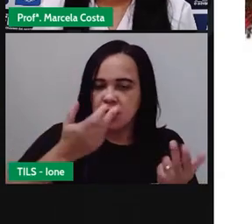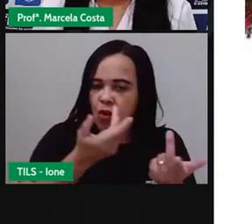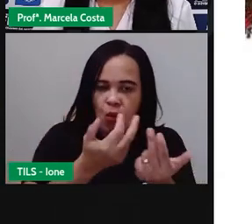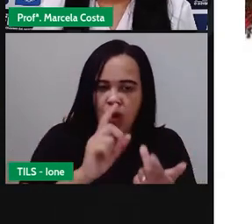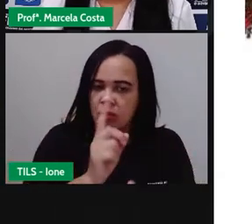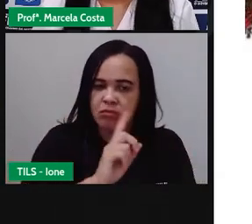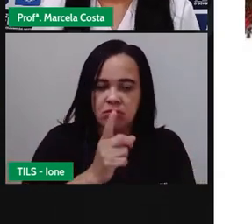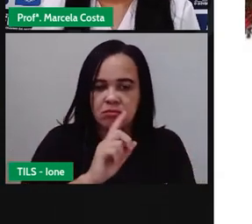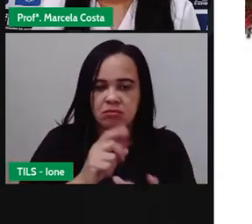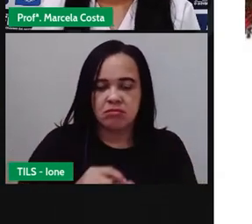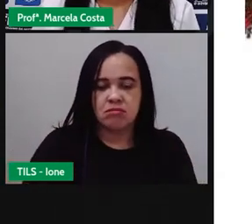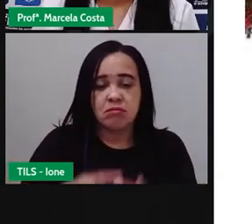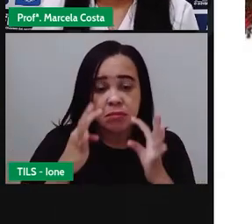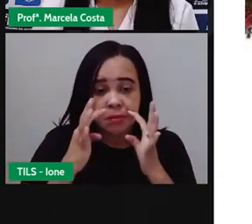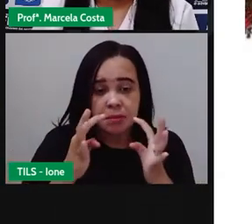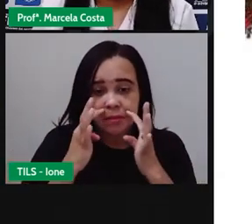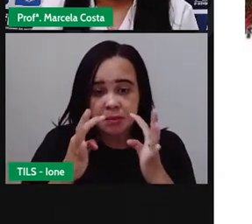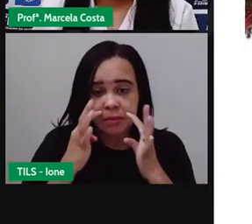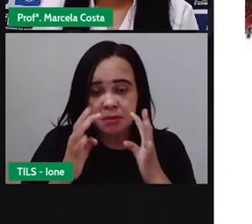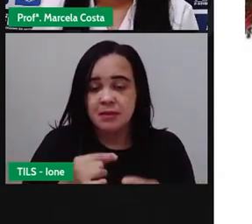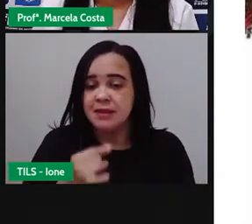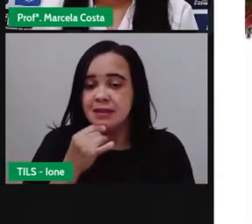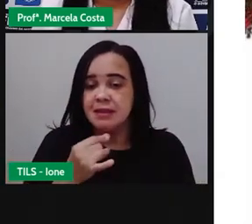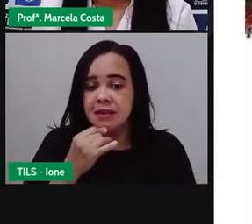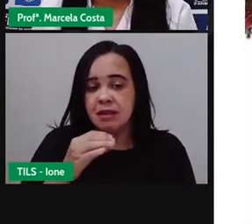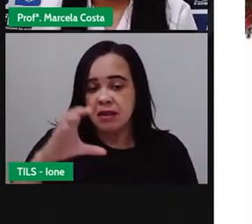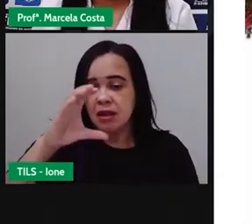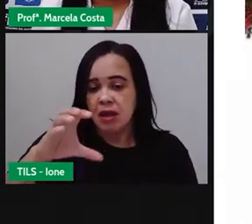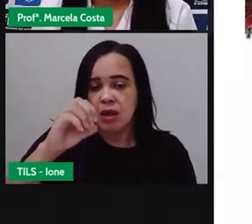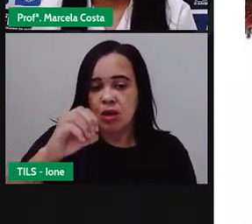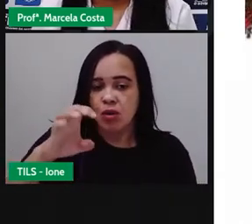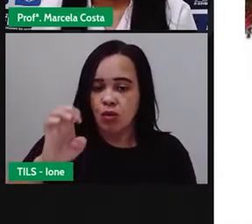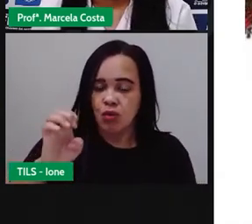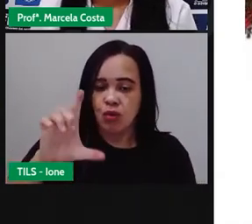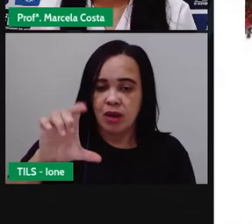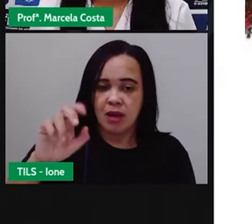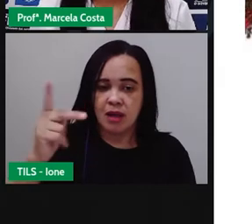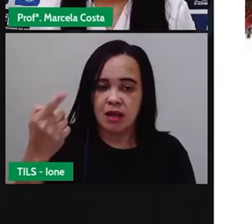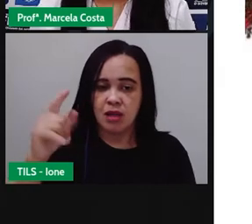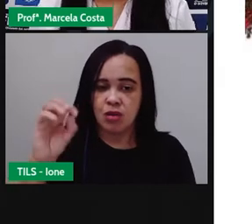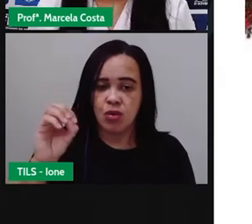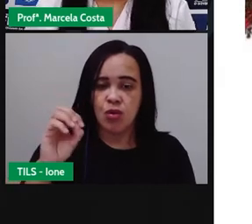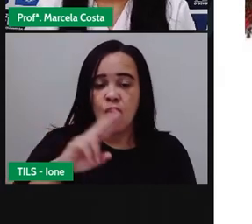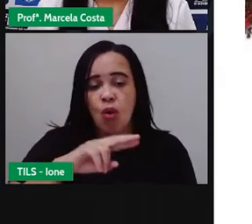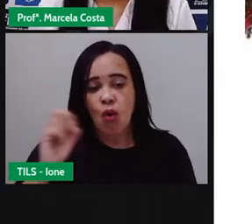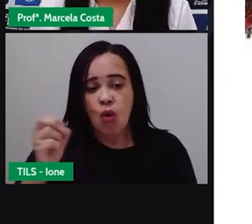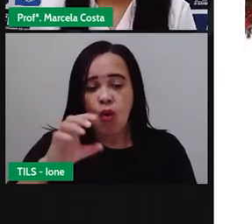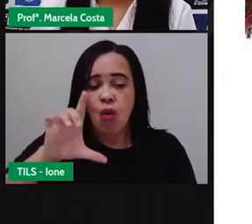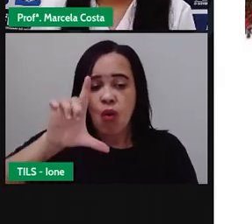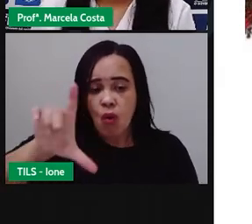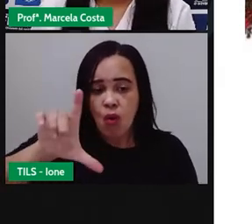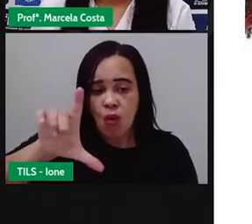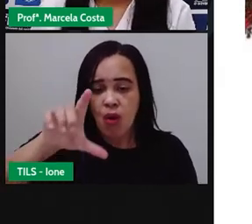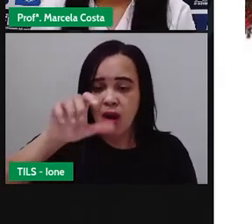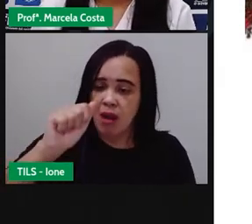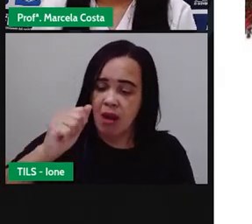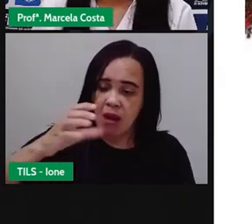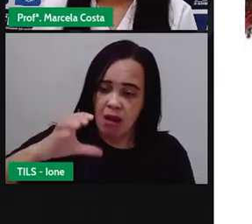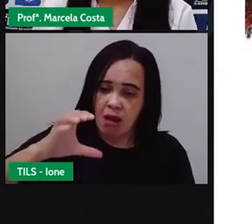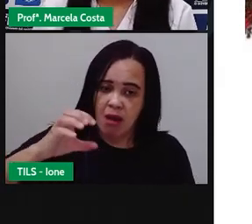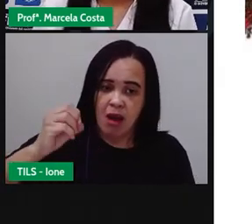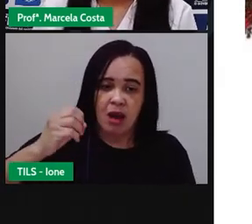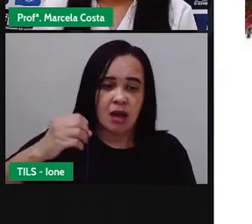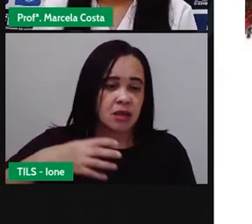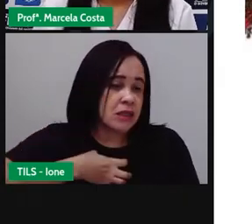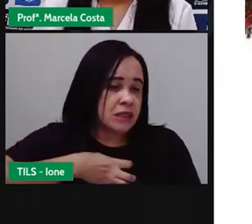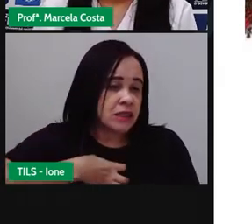Observem quando eu falo coelho, laço. Os sons produzidos são diferentes, não é